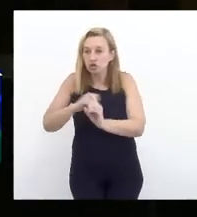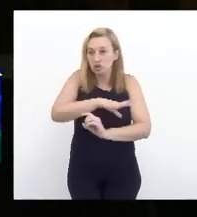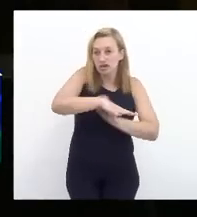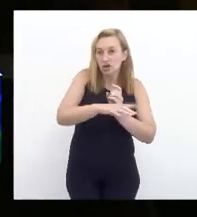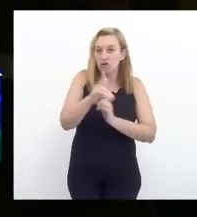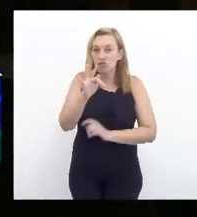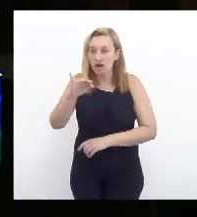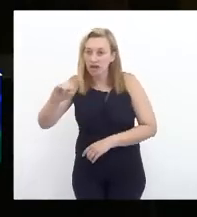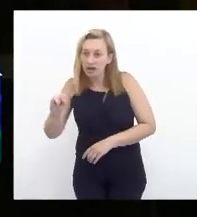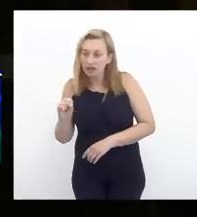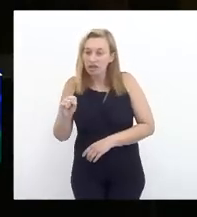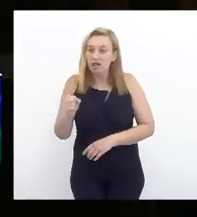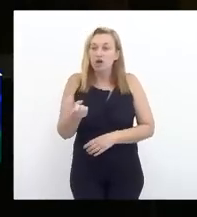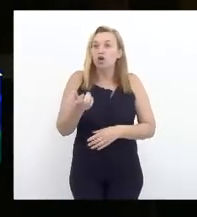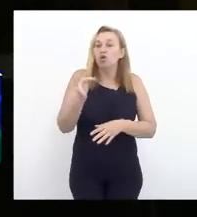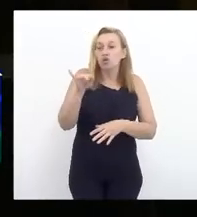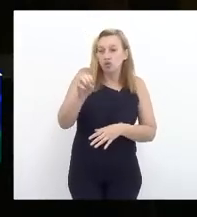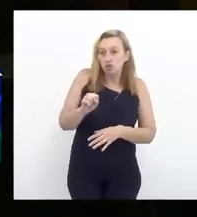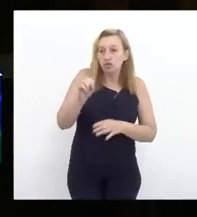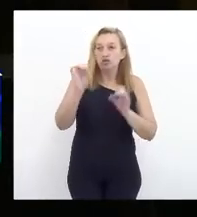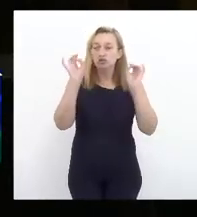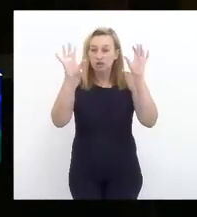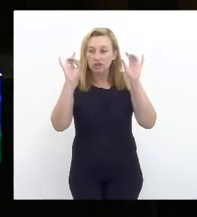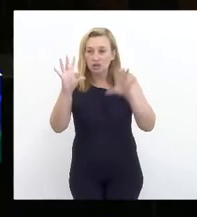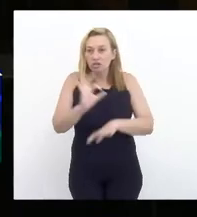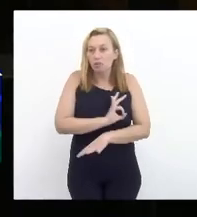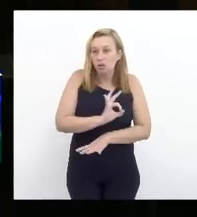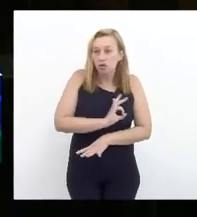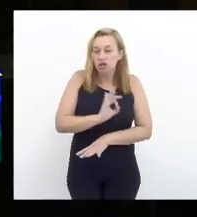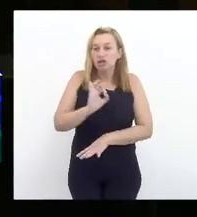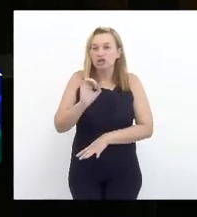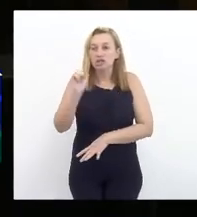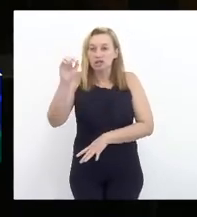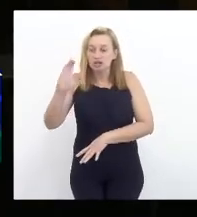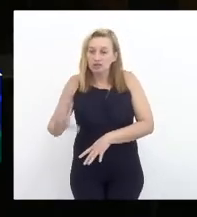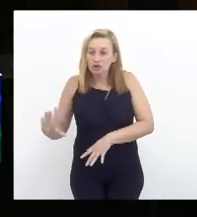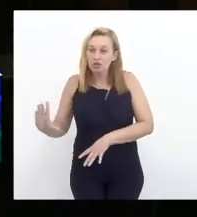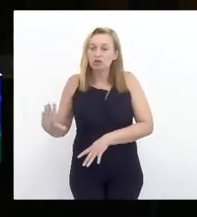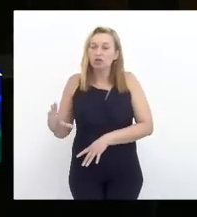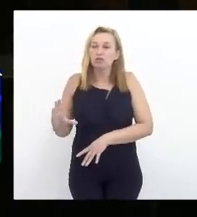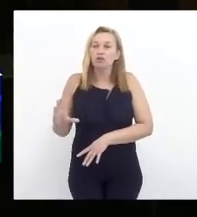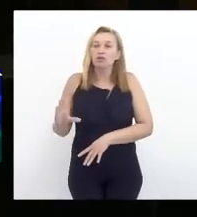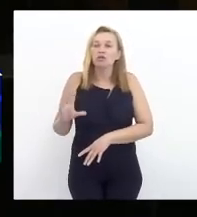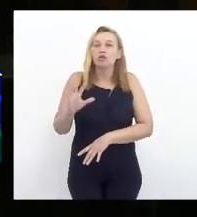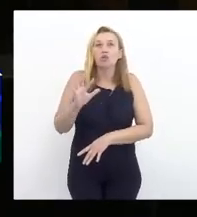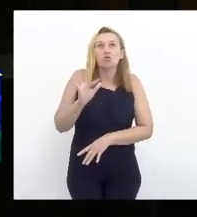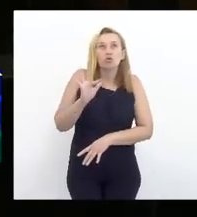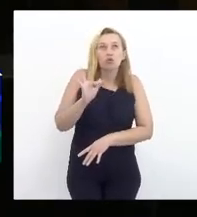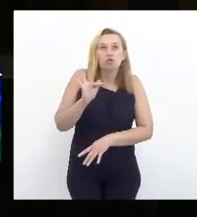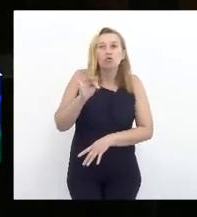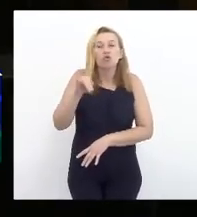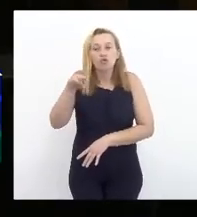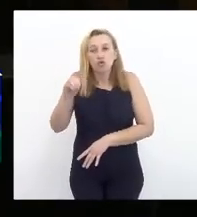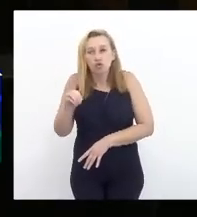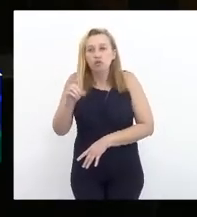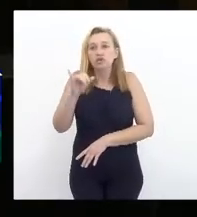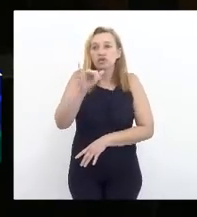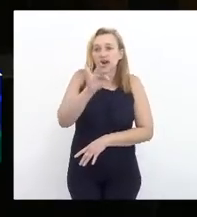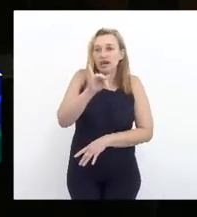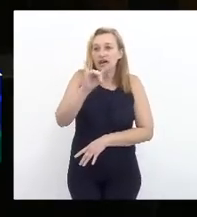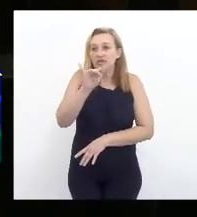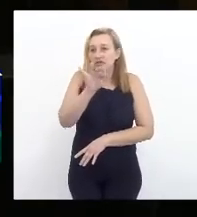FEAS, o Fundo Especial da Polícia Civil, que é o FUNESPOL, o Fundo da FIA, da Infância e da